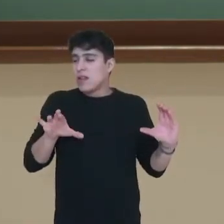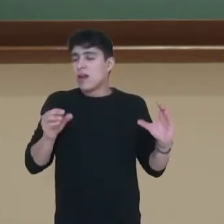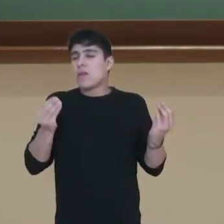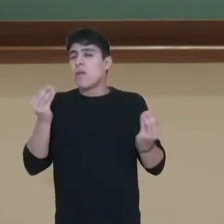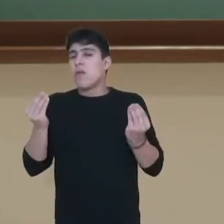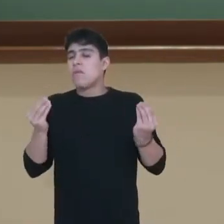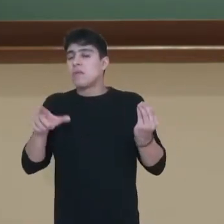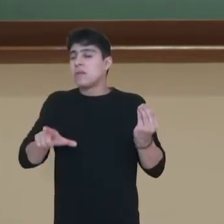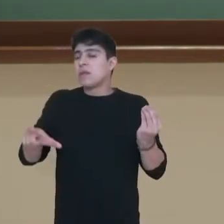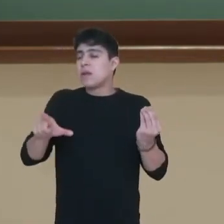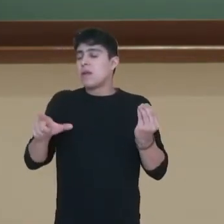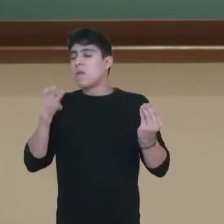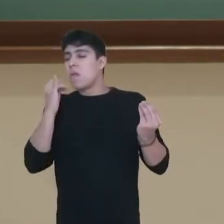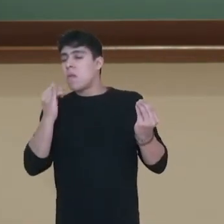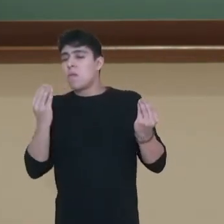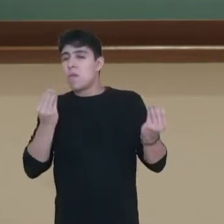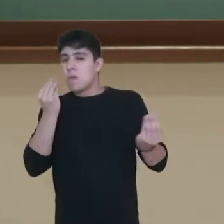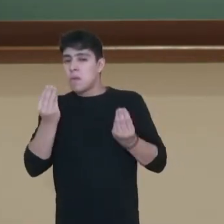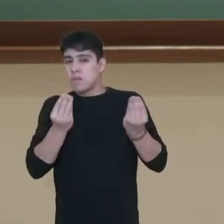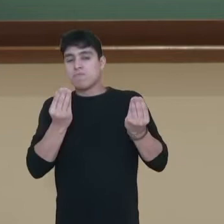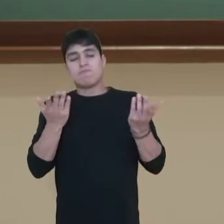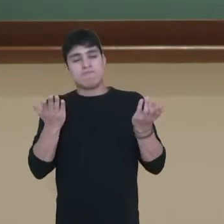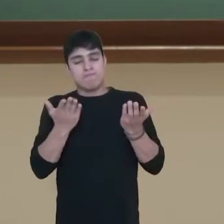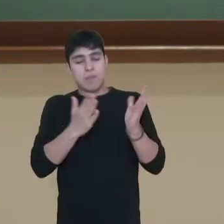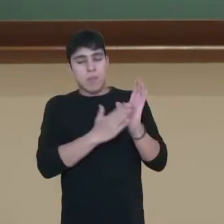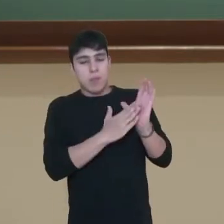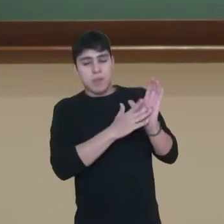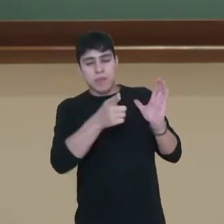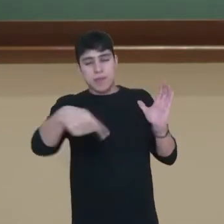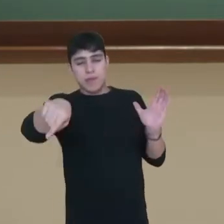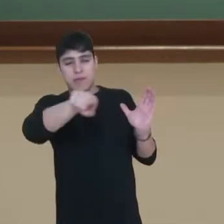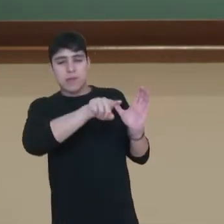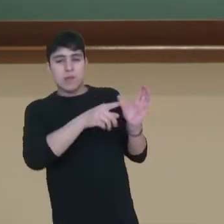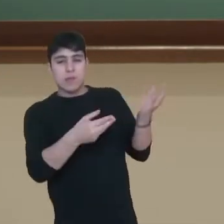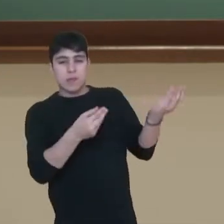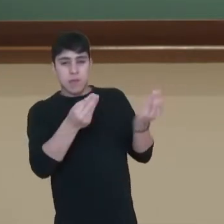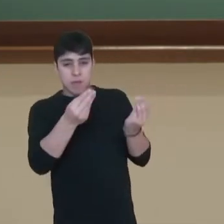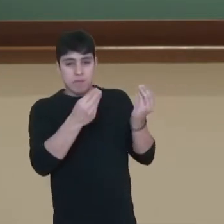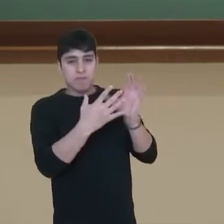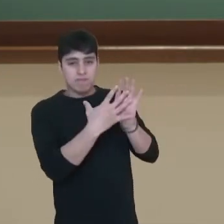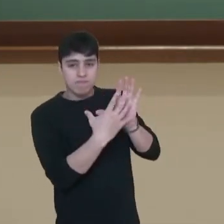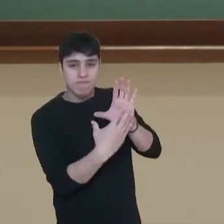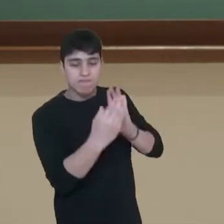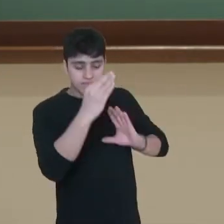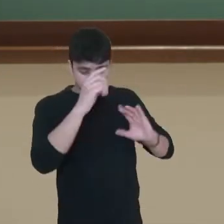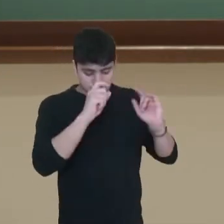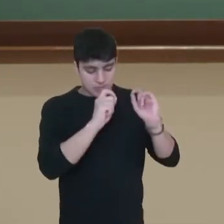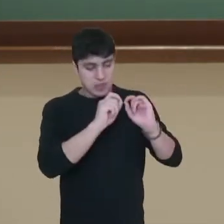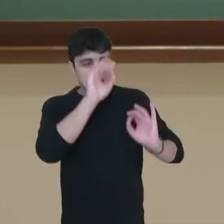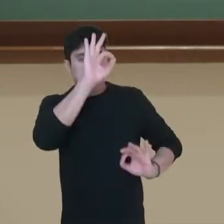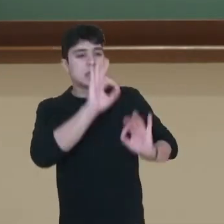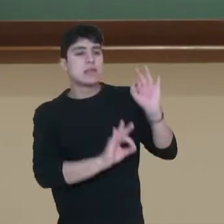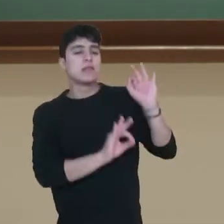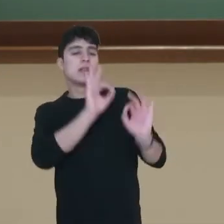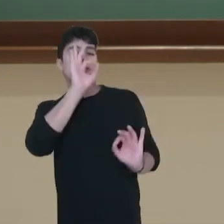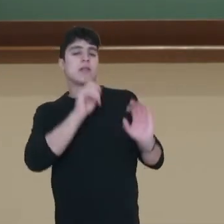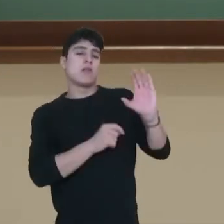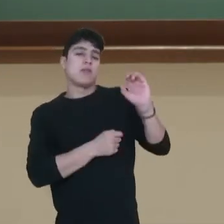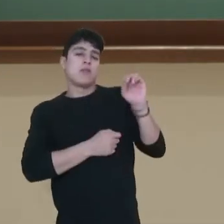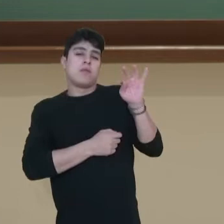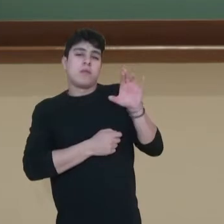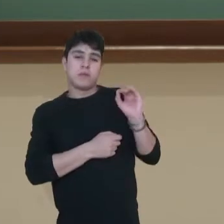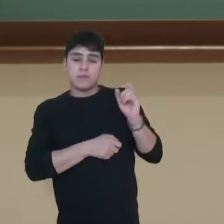propor para vocês a elaboração de um conto. Então, esse vai ser um rico momento de aprendizado, no qual vocês vão poder